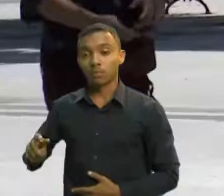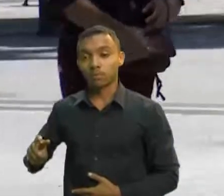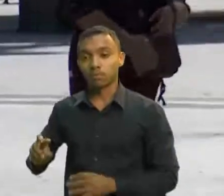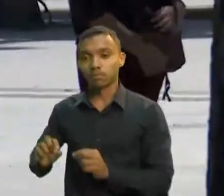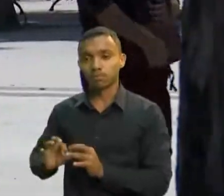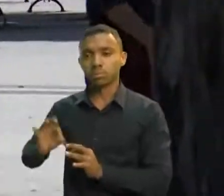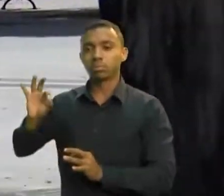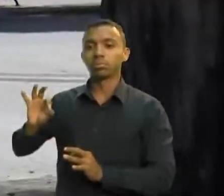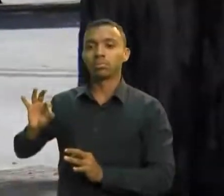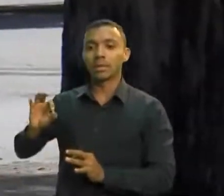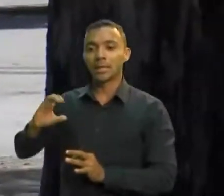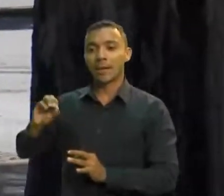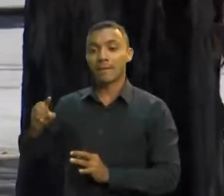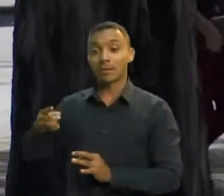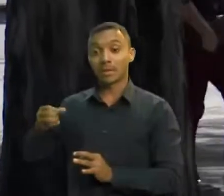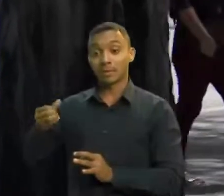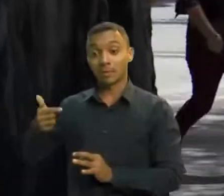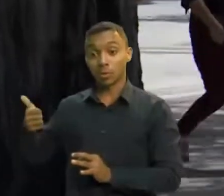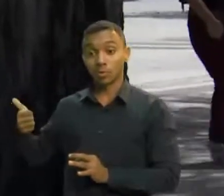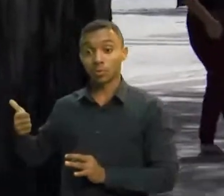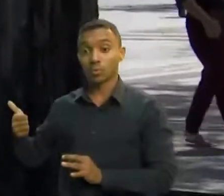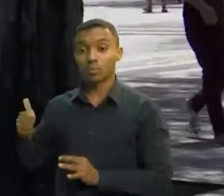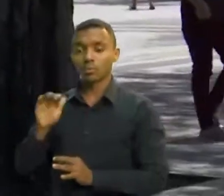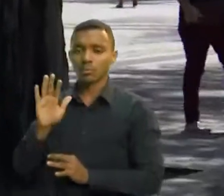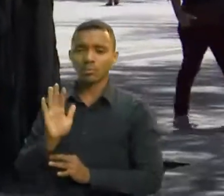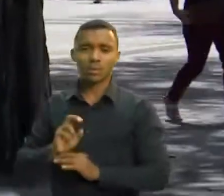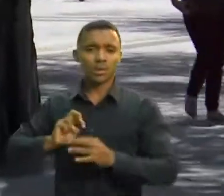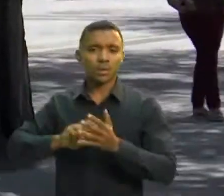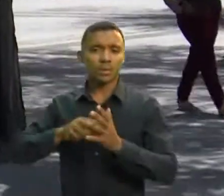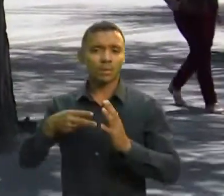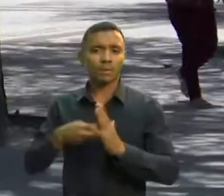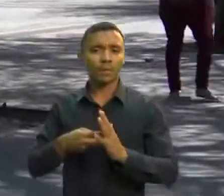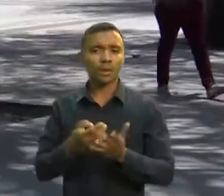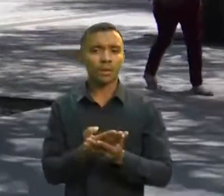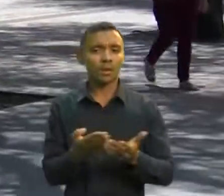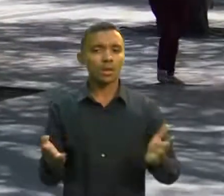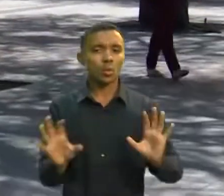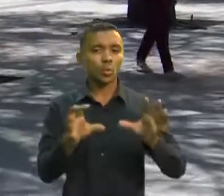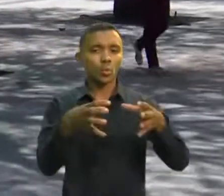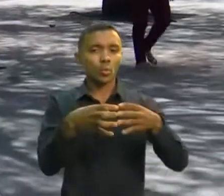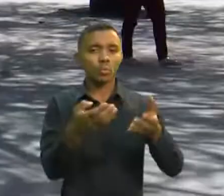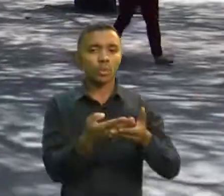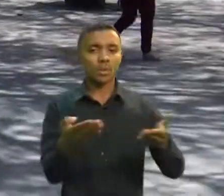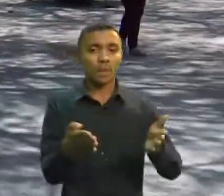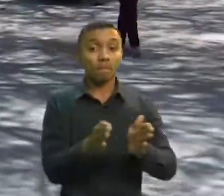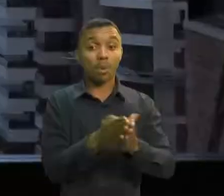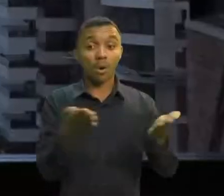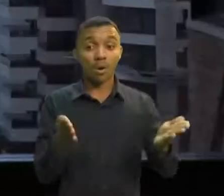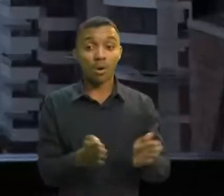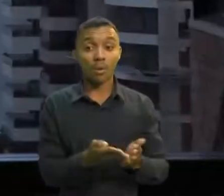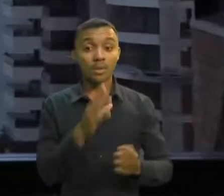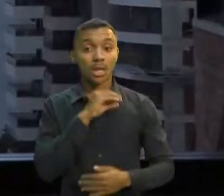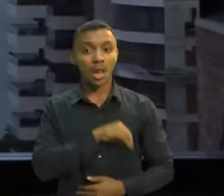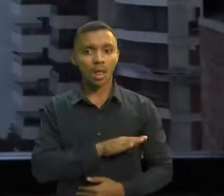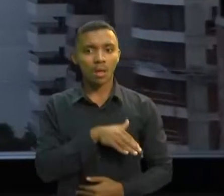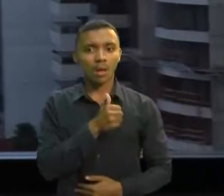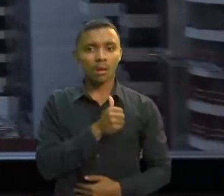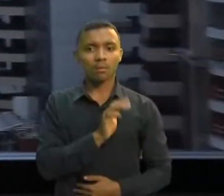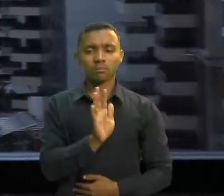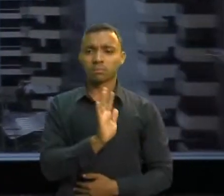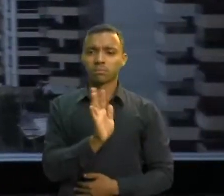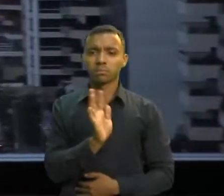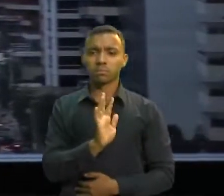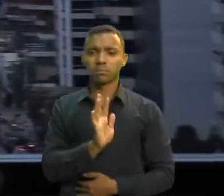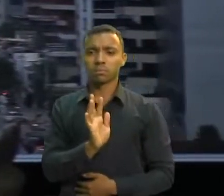Mas isso não significa que a parcela mais pobre da população passou a ganhar melhor, e sim que os mais